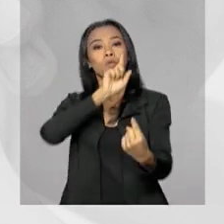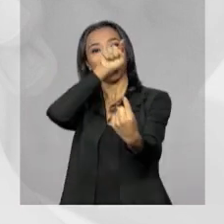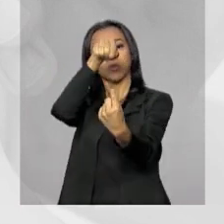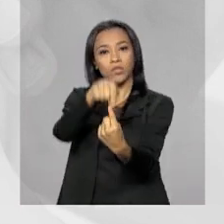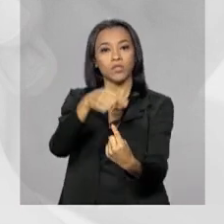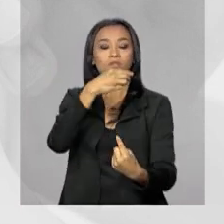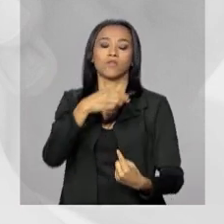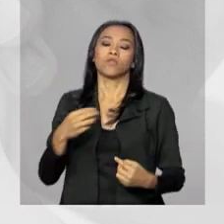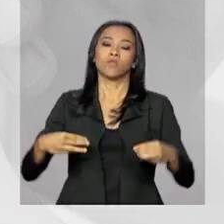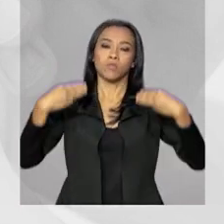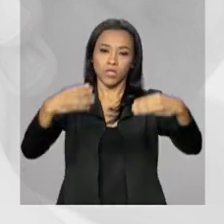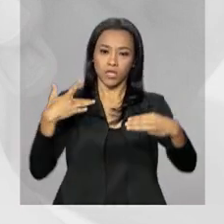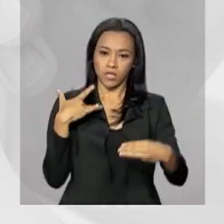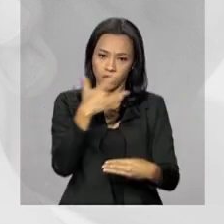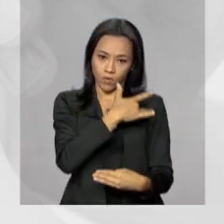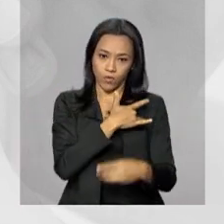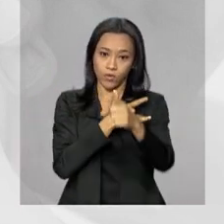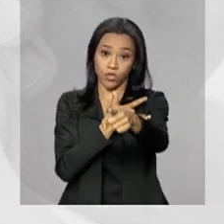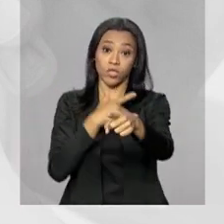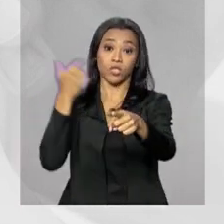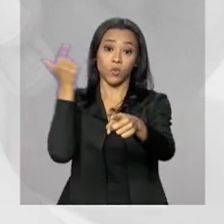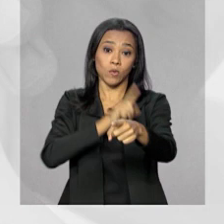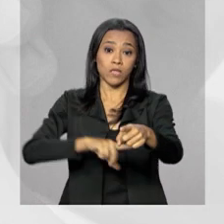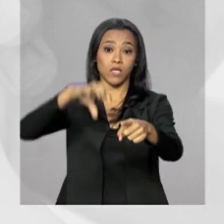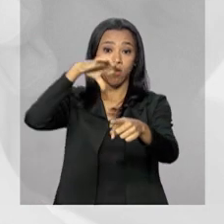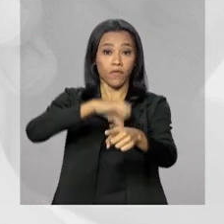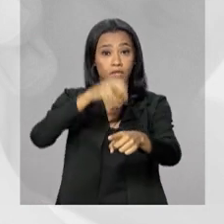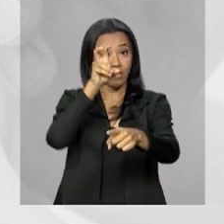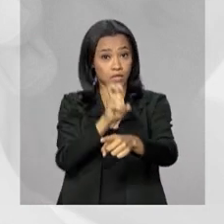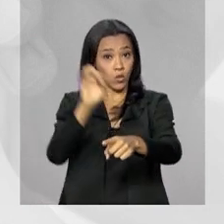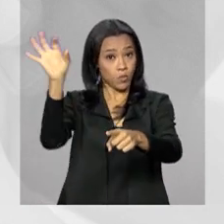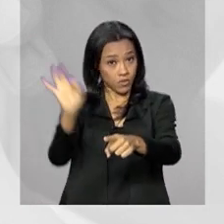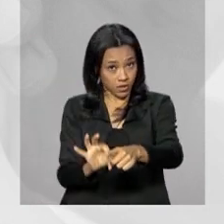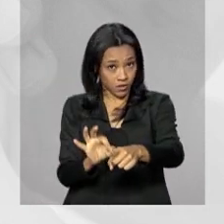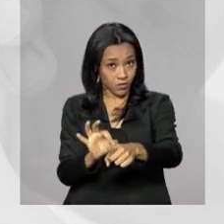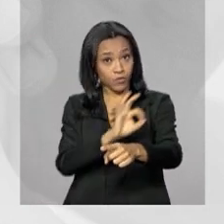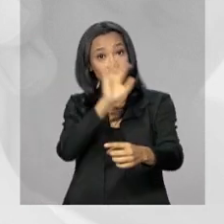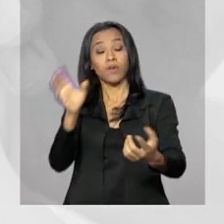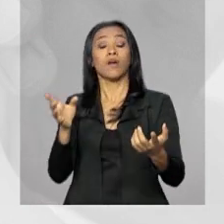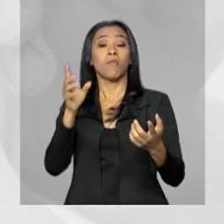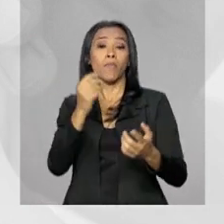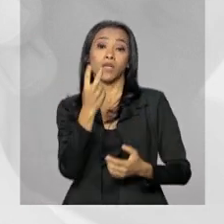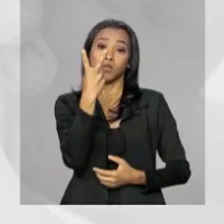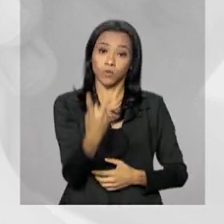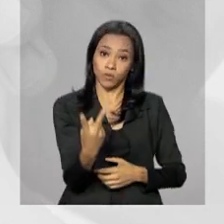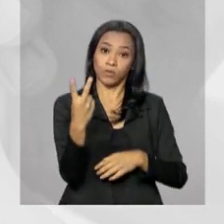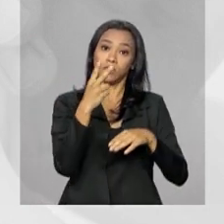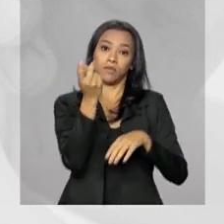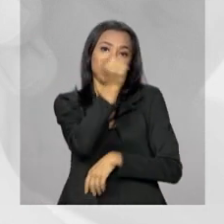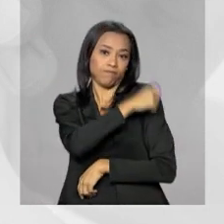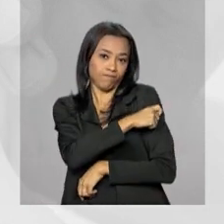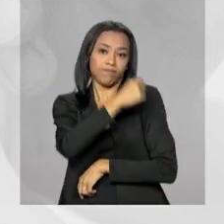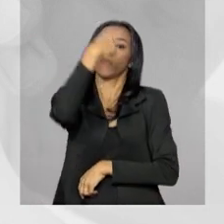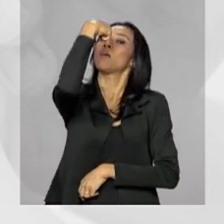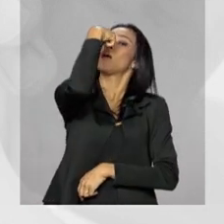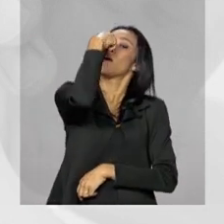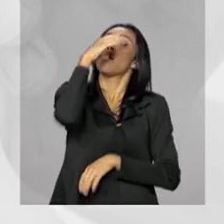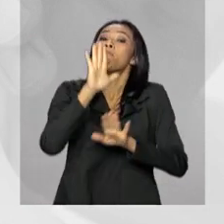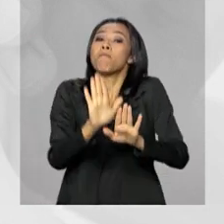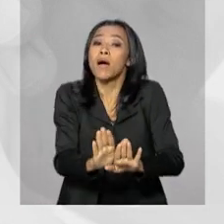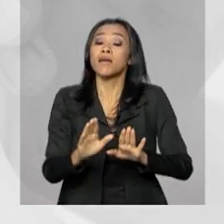Saúde de vacinar pelo menos 95% do público-alvo para as duas vacinas. Mas cerca de